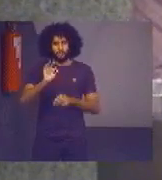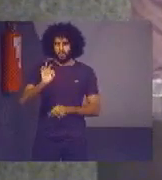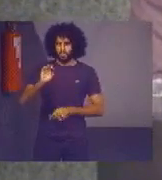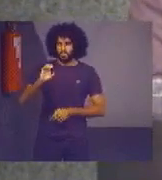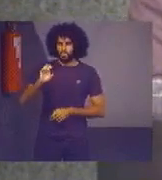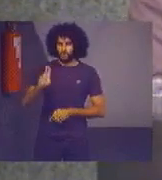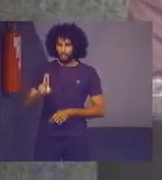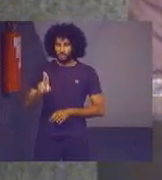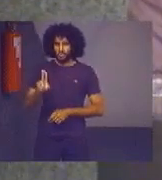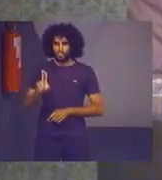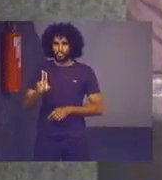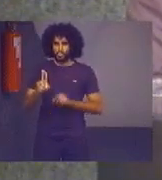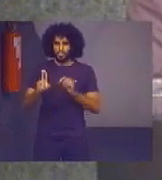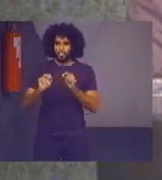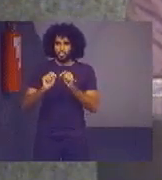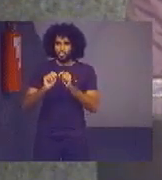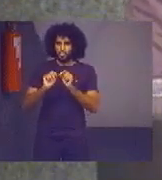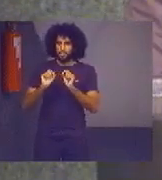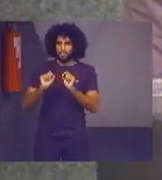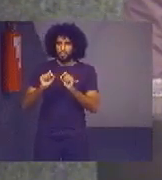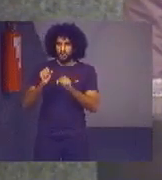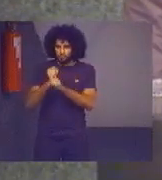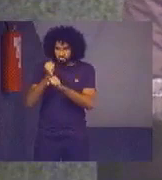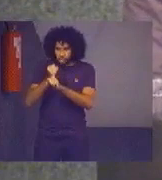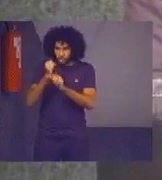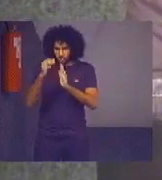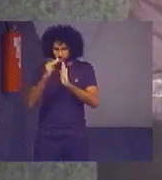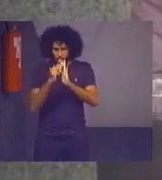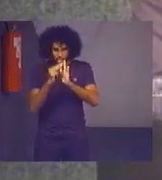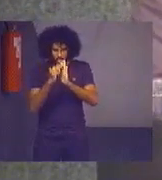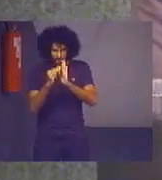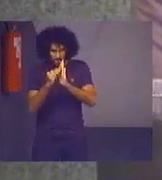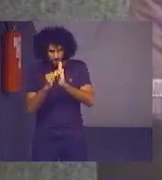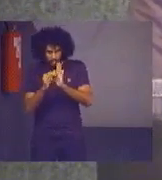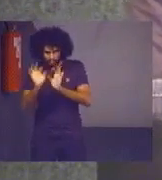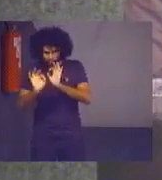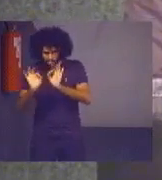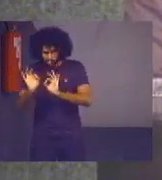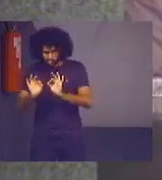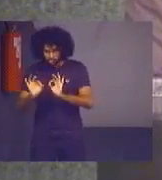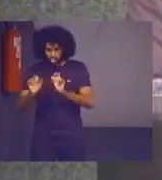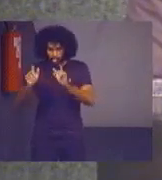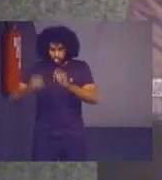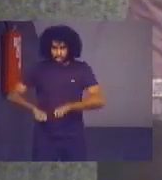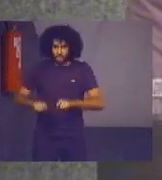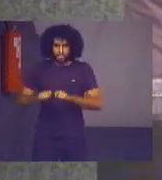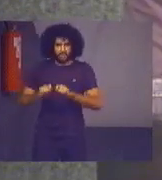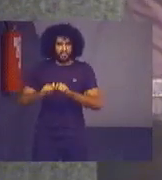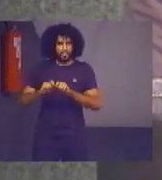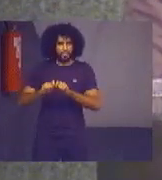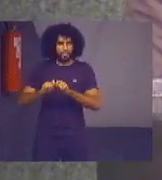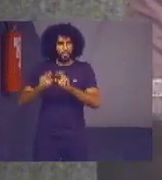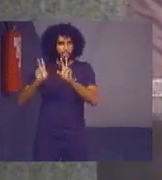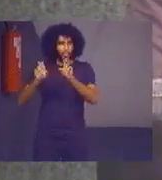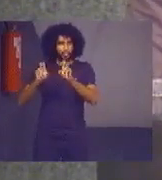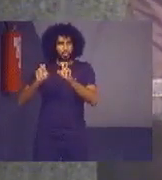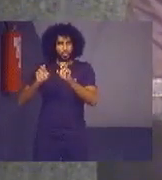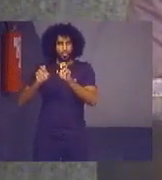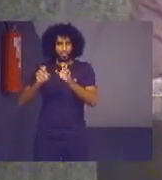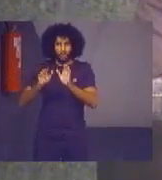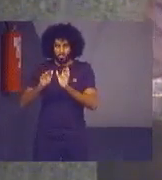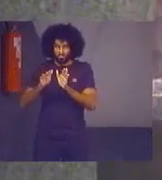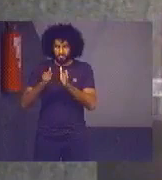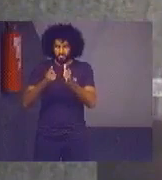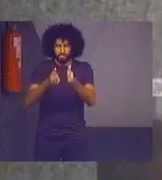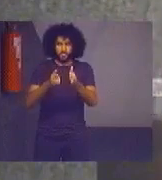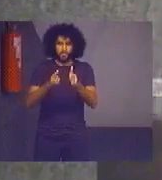construir uma metodologia que pudesse abarcar esse tema transversal, que são os objetivos de desenvolvimento